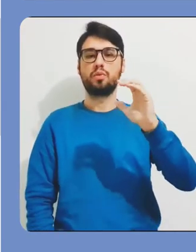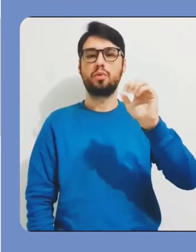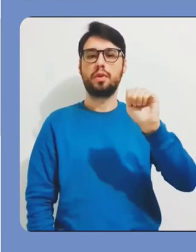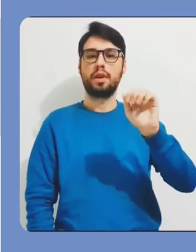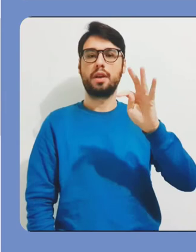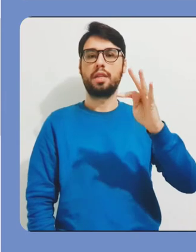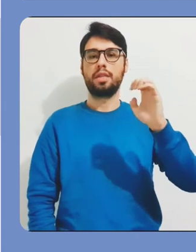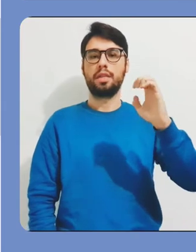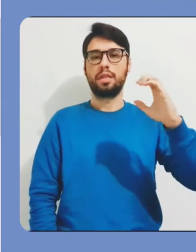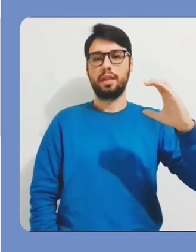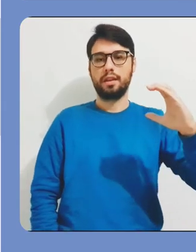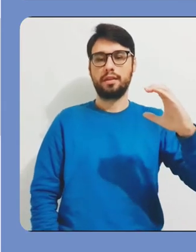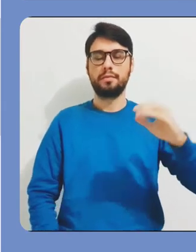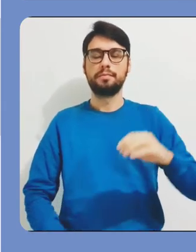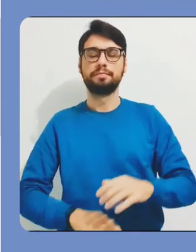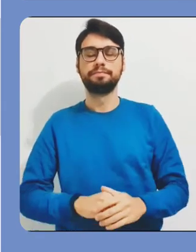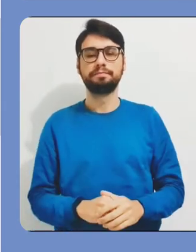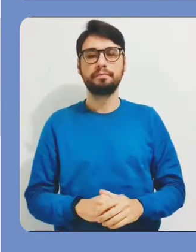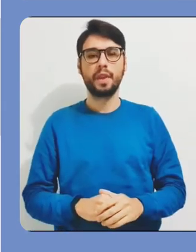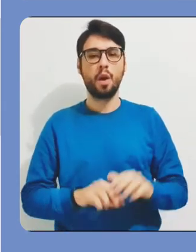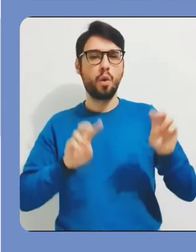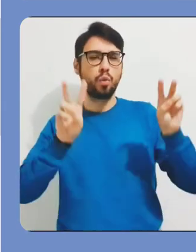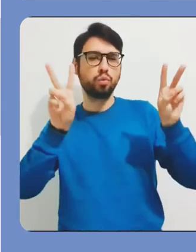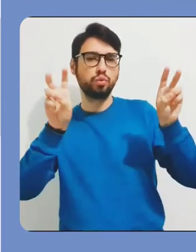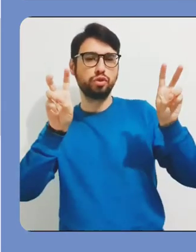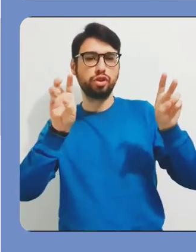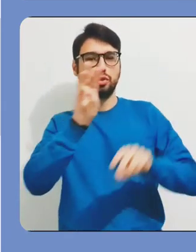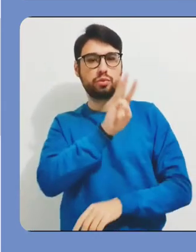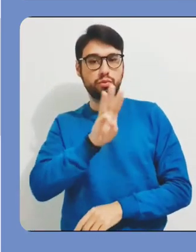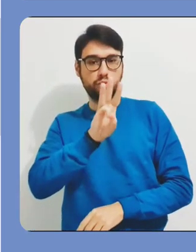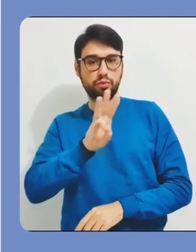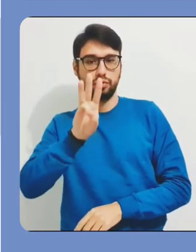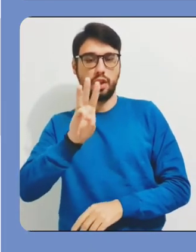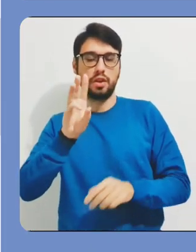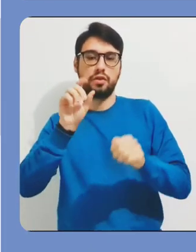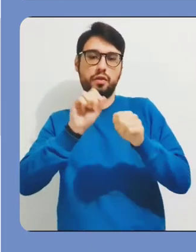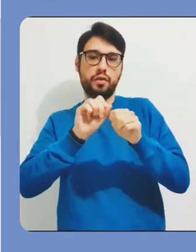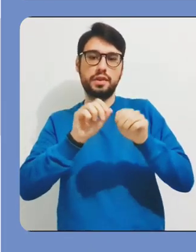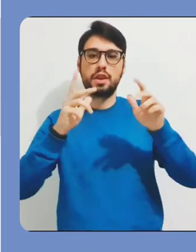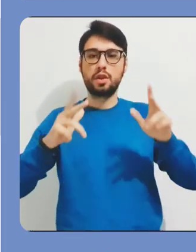E o título do site, então, eu vou colocar como título do evento.